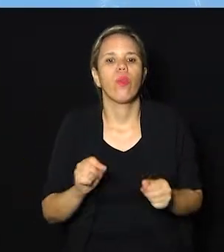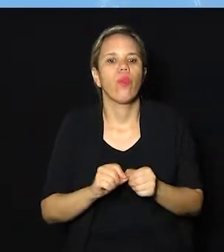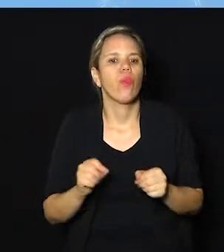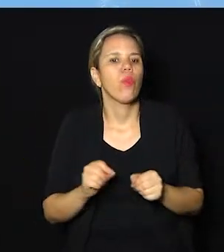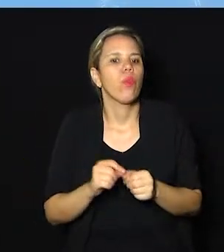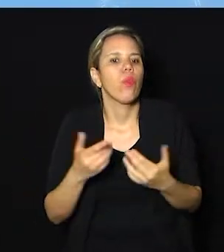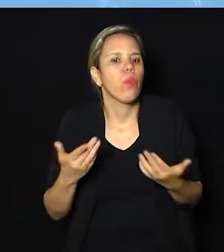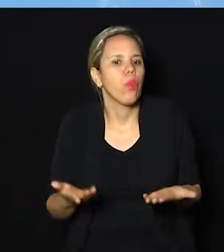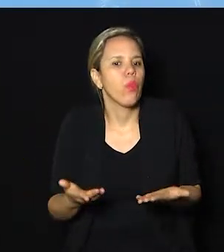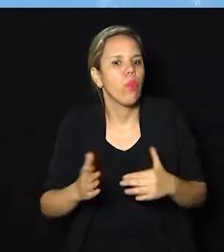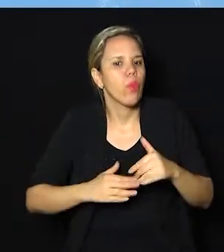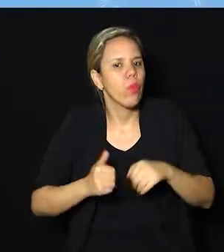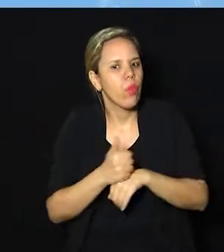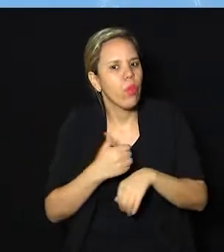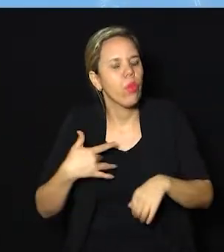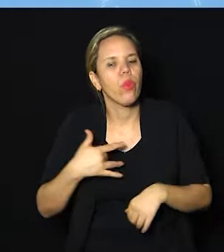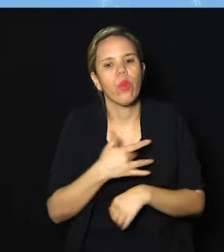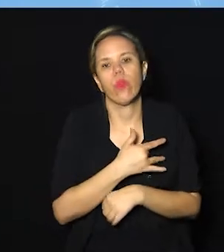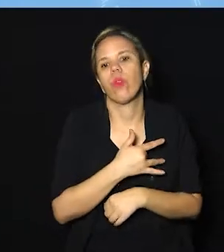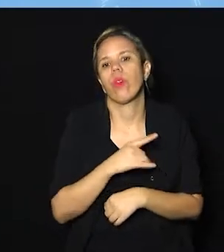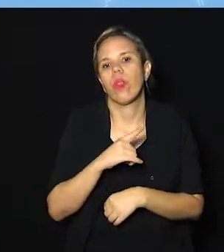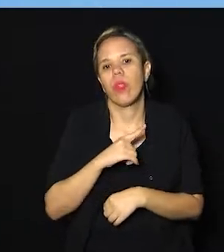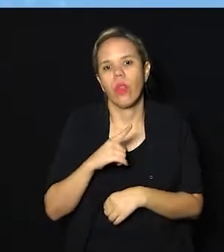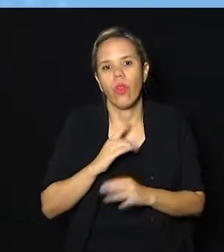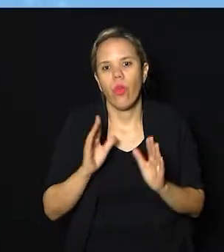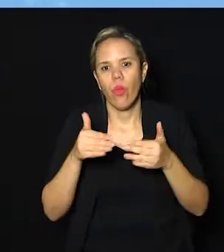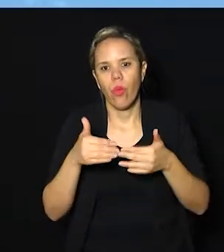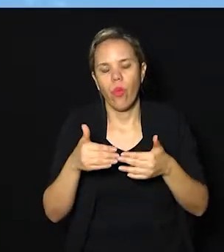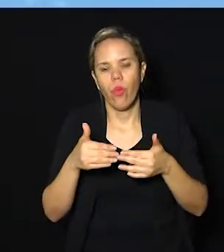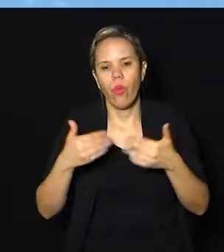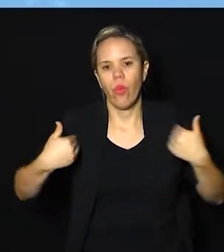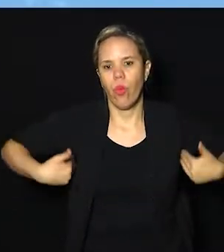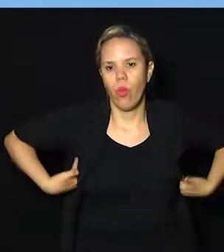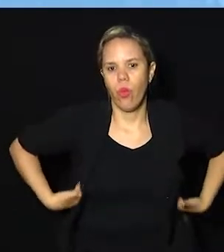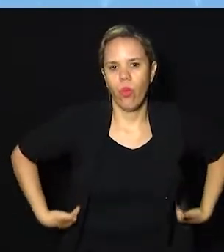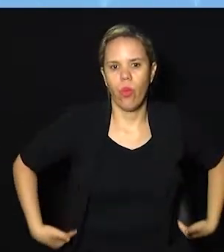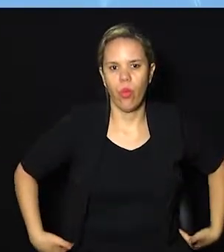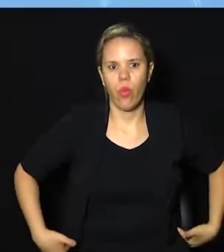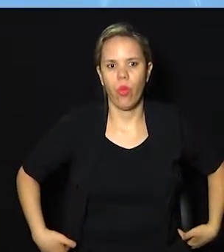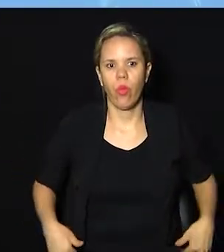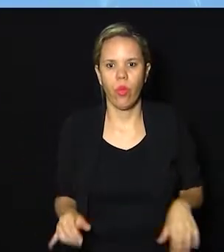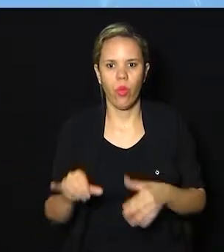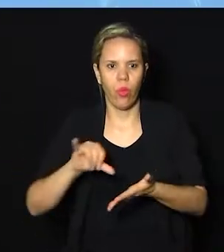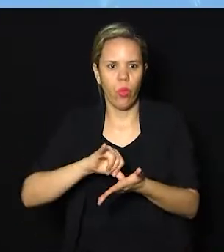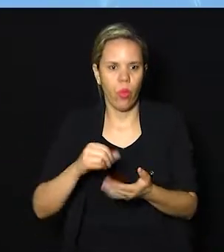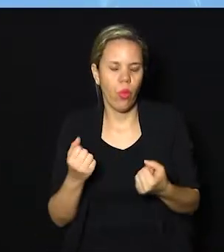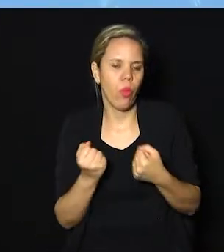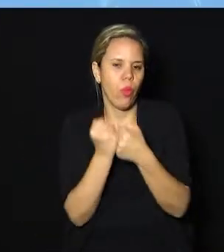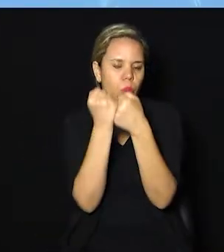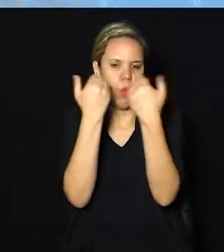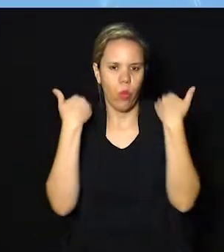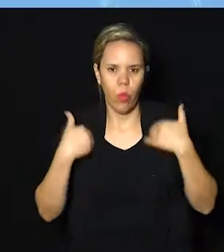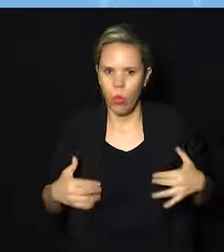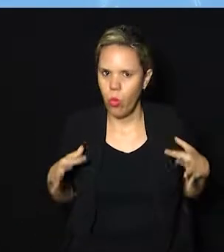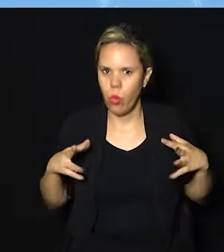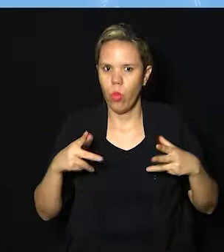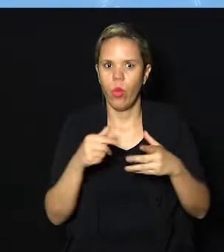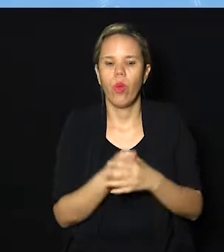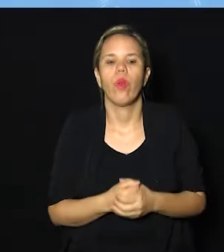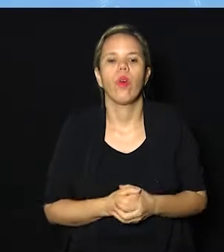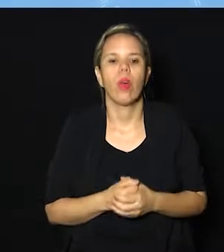é uma especialidade e profissão da área de saúde, que tem seu foco na coluna vertebral, que é o centro de sustentação do corpo todo.